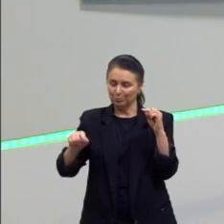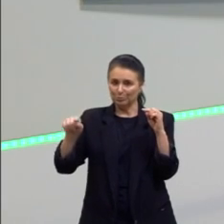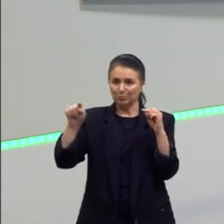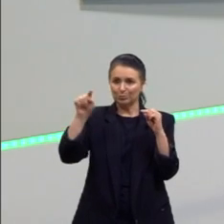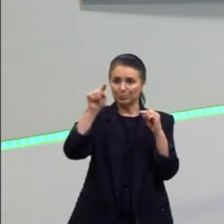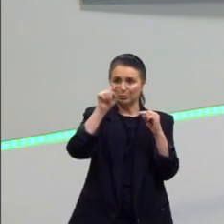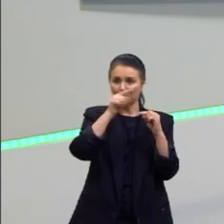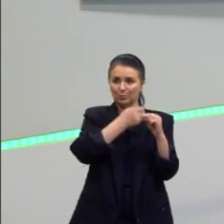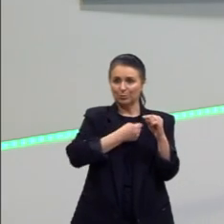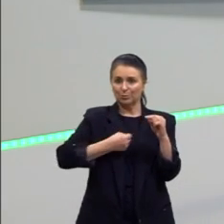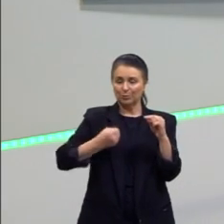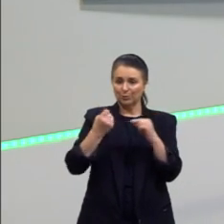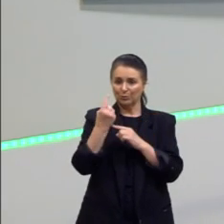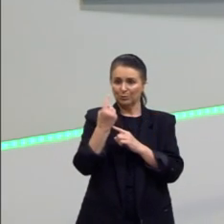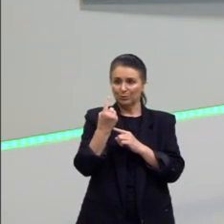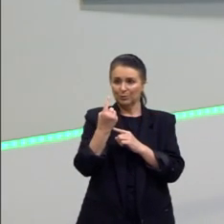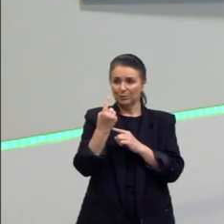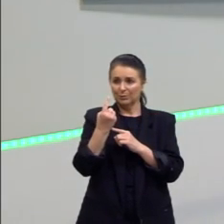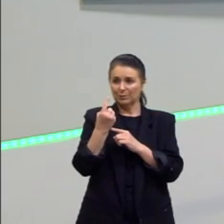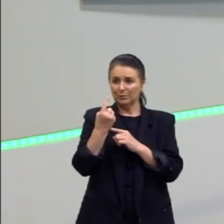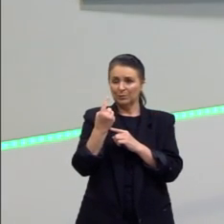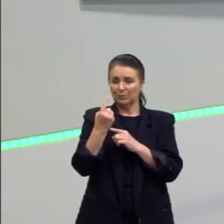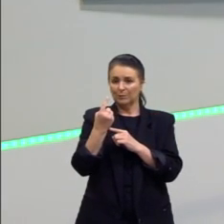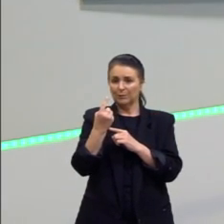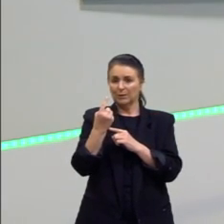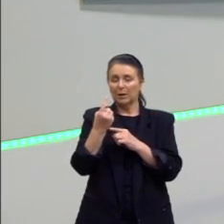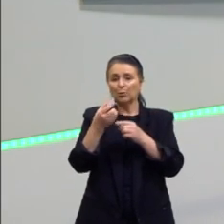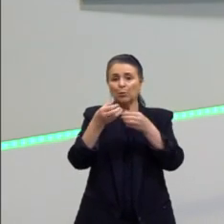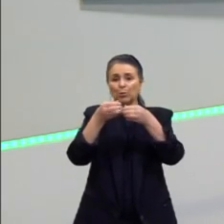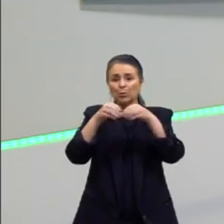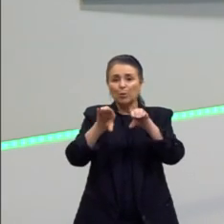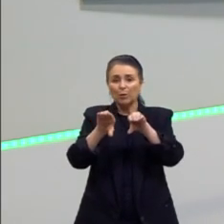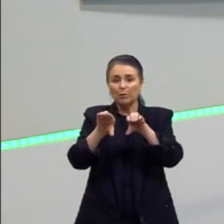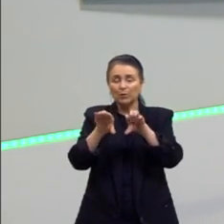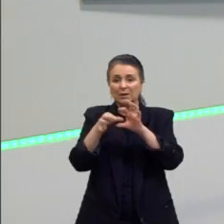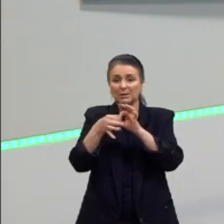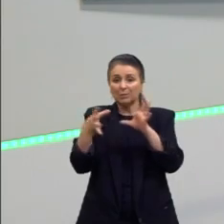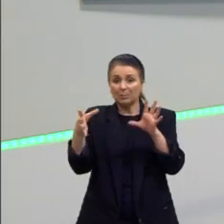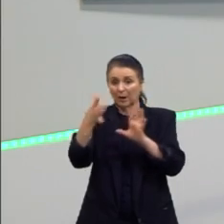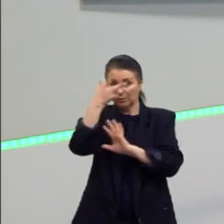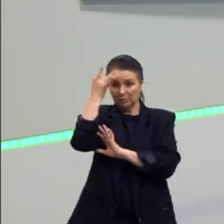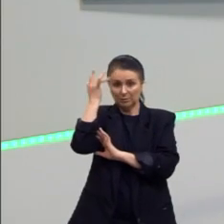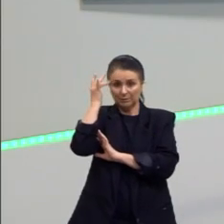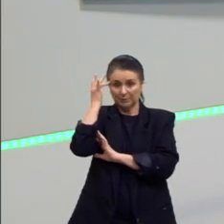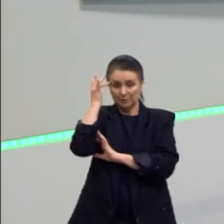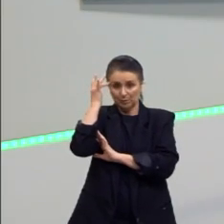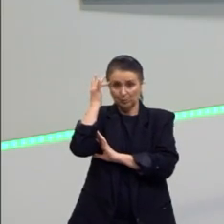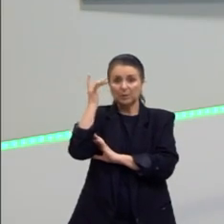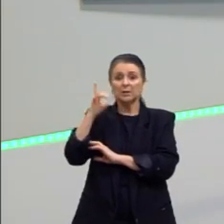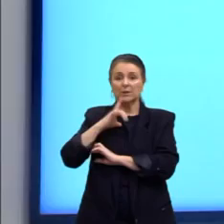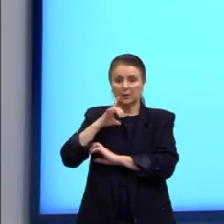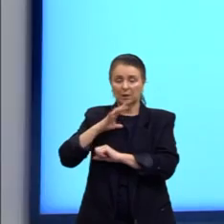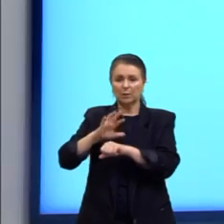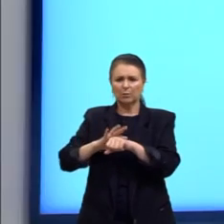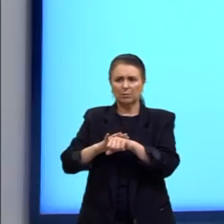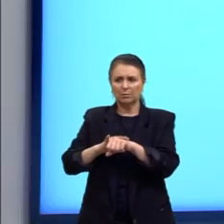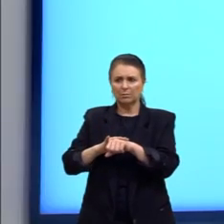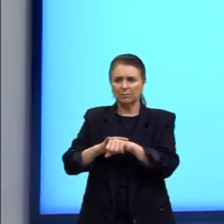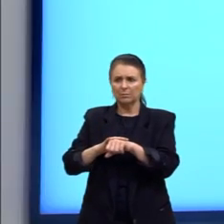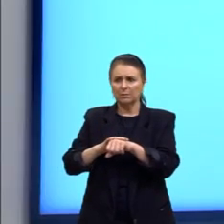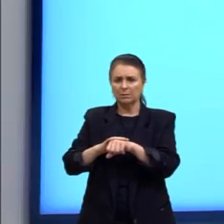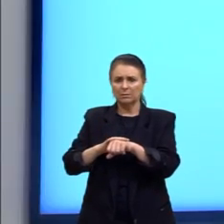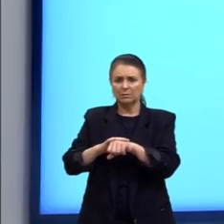1, cadê, cadê? Aqui. Os ovos, então, são liberados do ser humano contaminado, que já tem a doença, né?